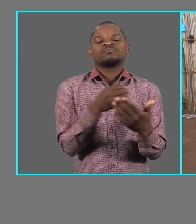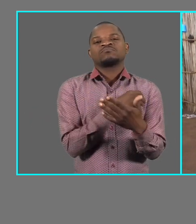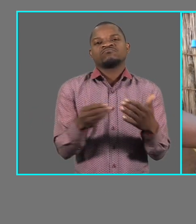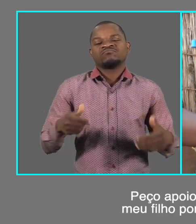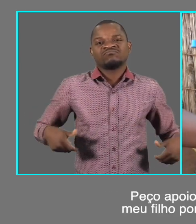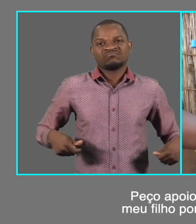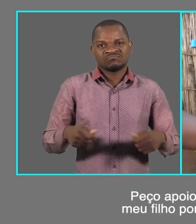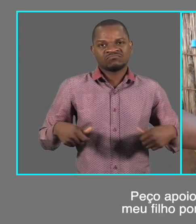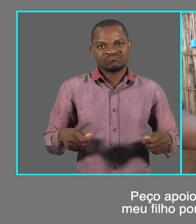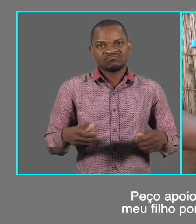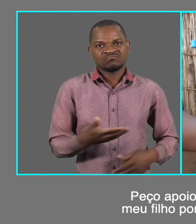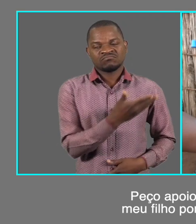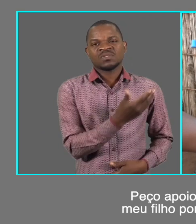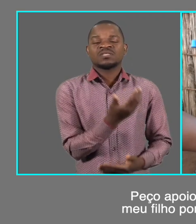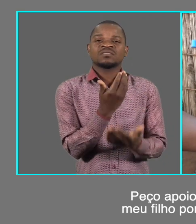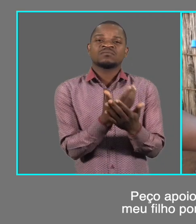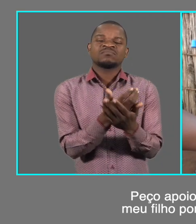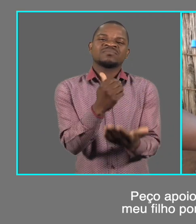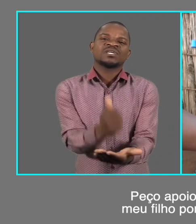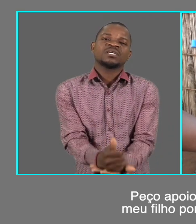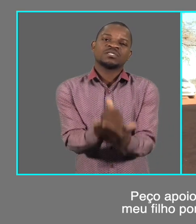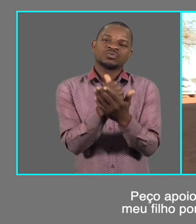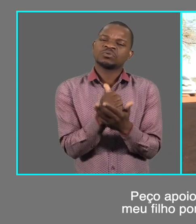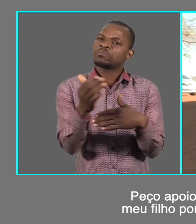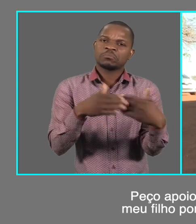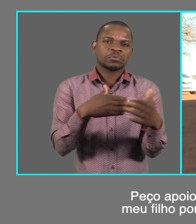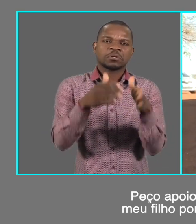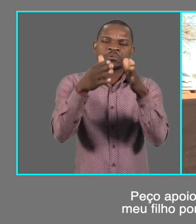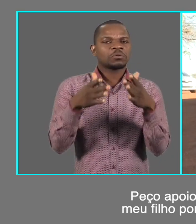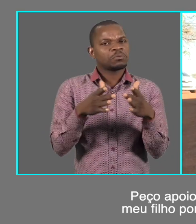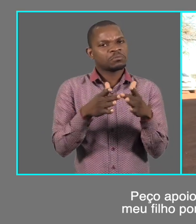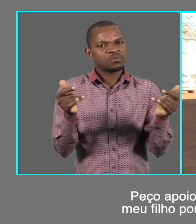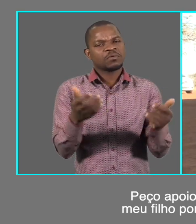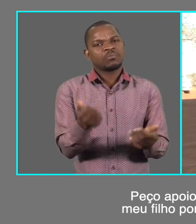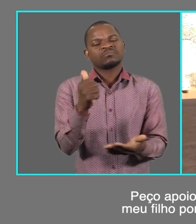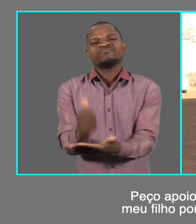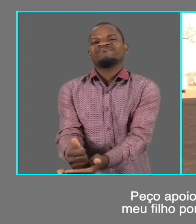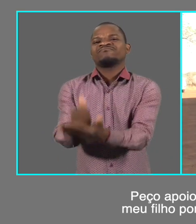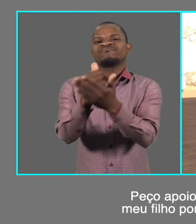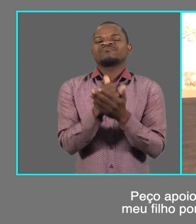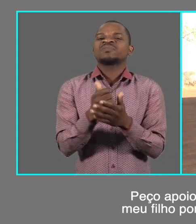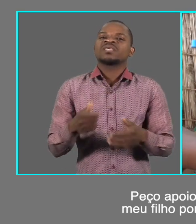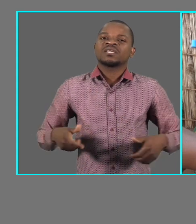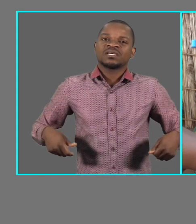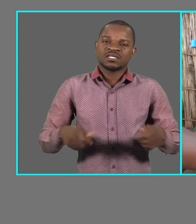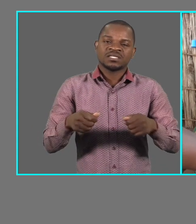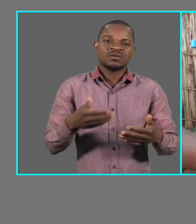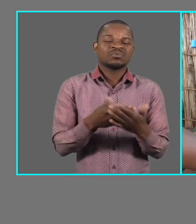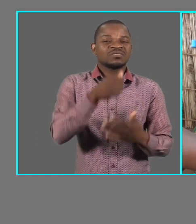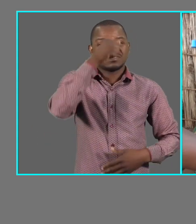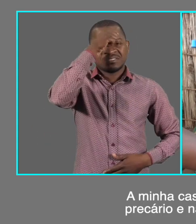petis. Peço apoio em cadeira de roda para o meu filho, porque fica difícil levá-lo ao colo.